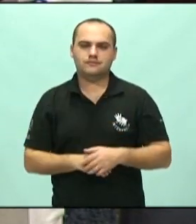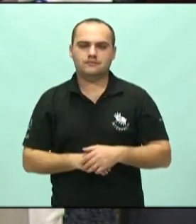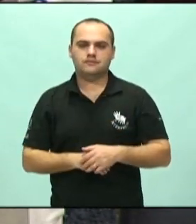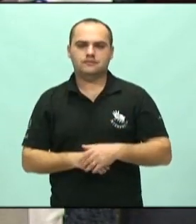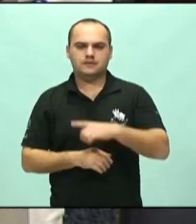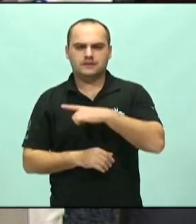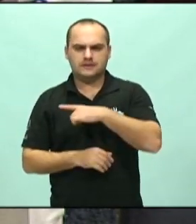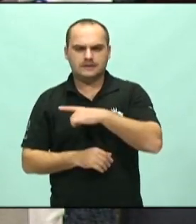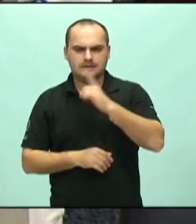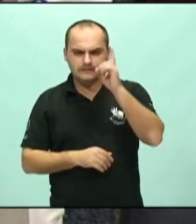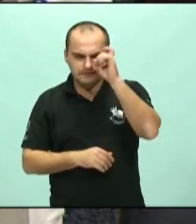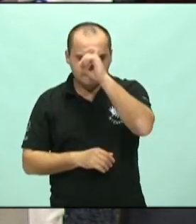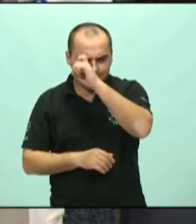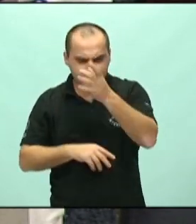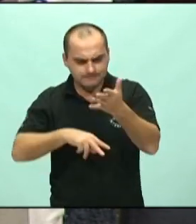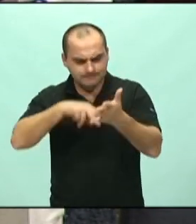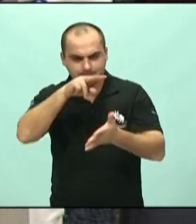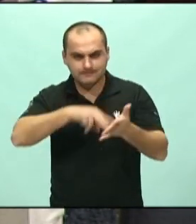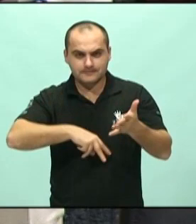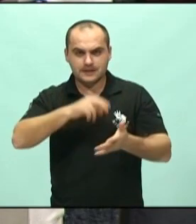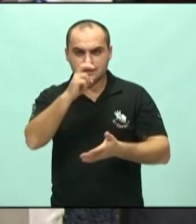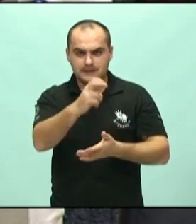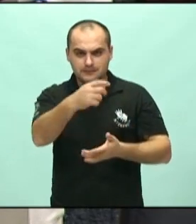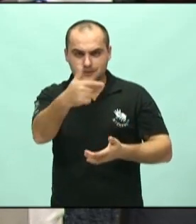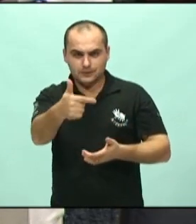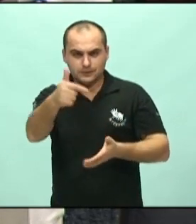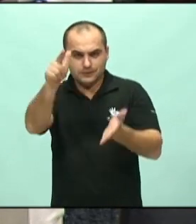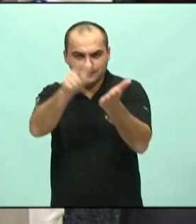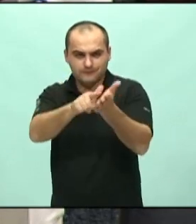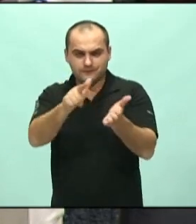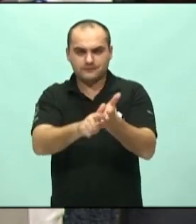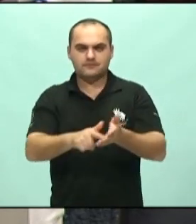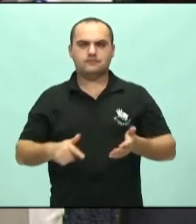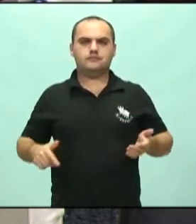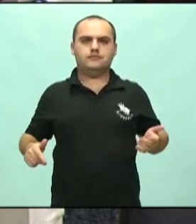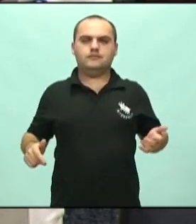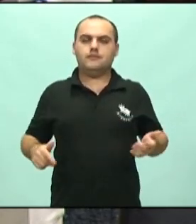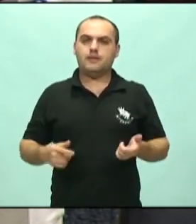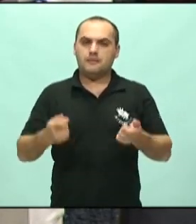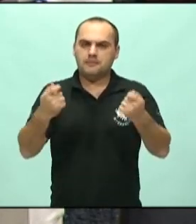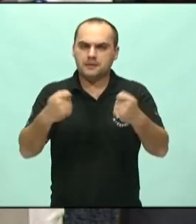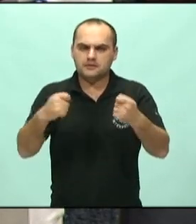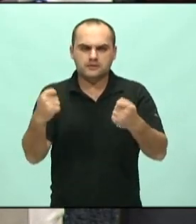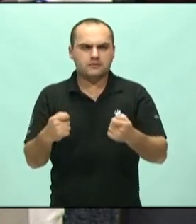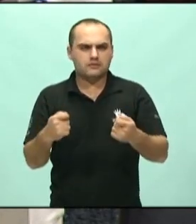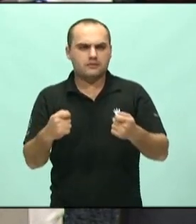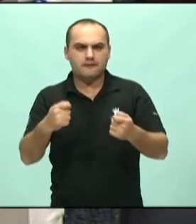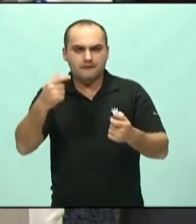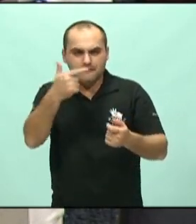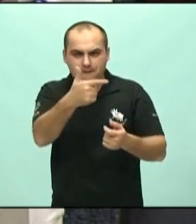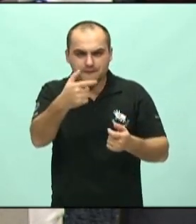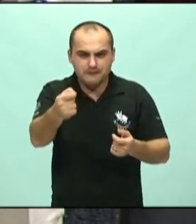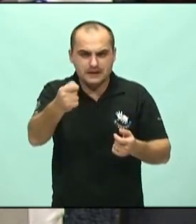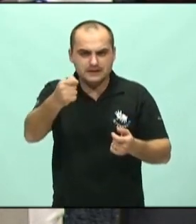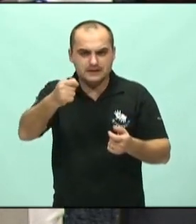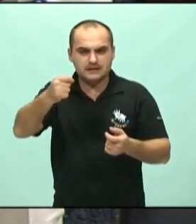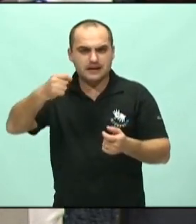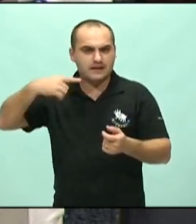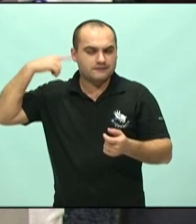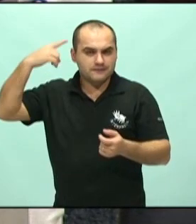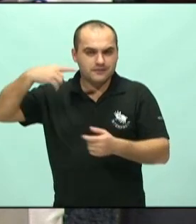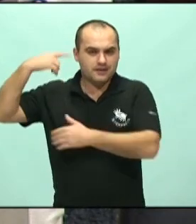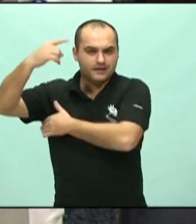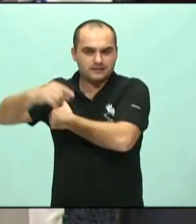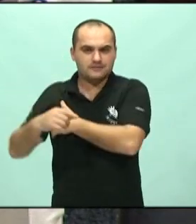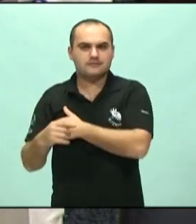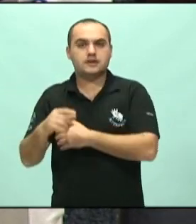truncado, difícil leitura, 52 páginas. Foram necessários mais de 20 advogados tributaristas e